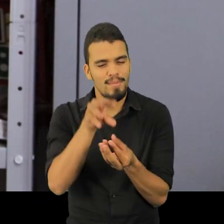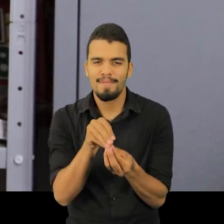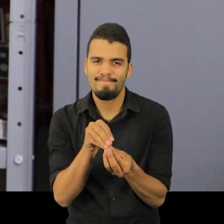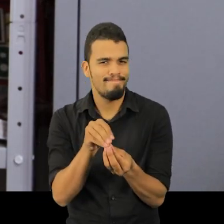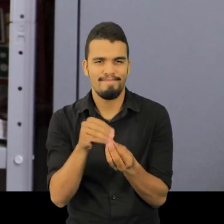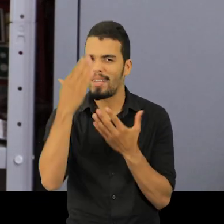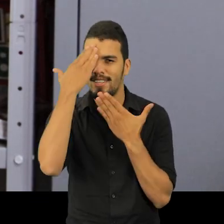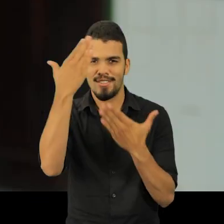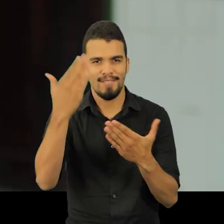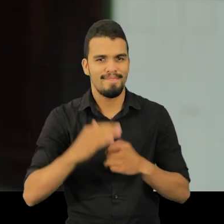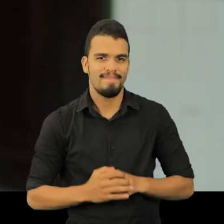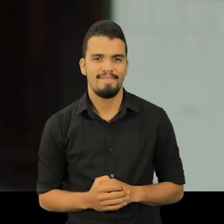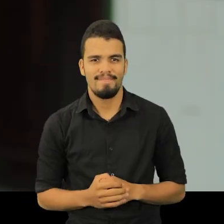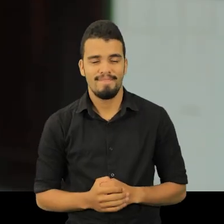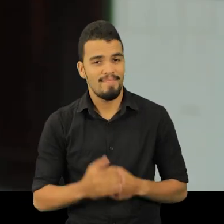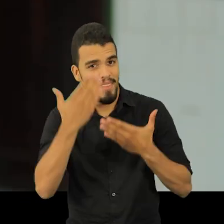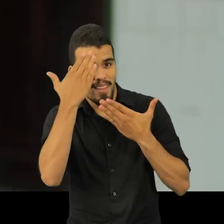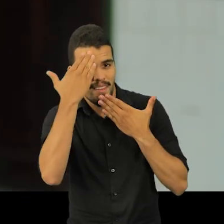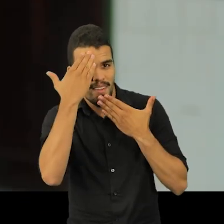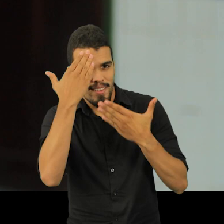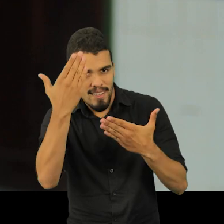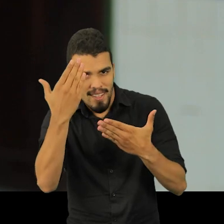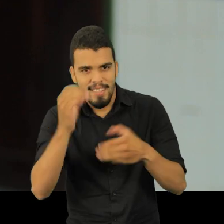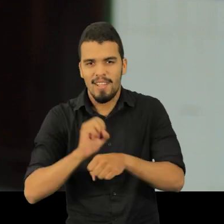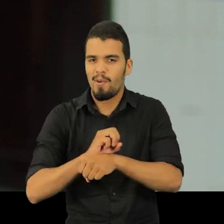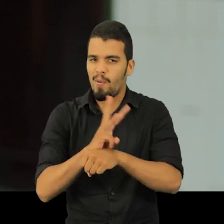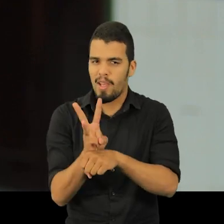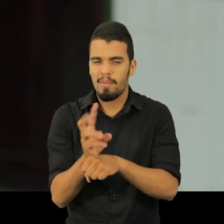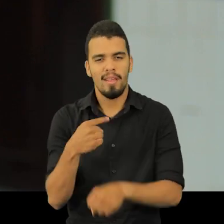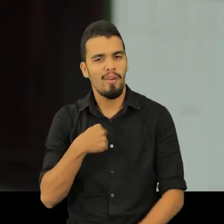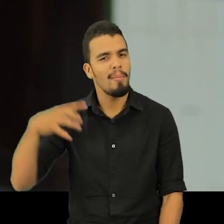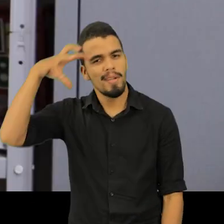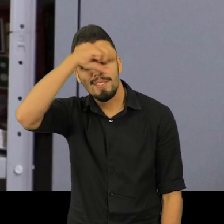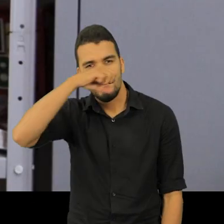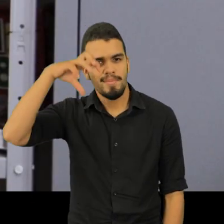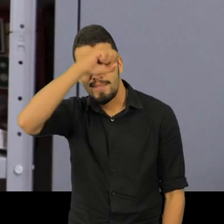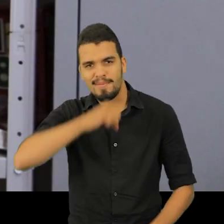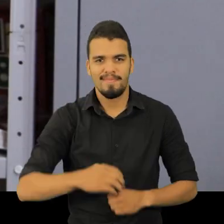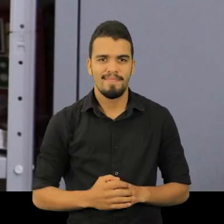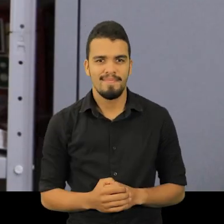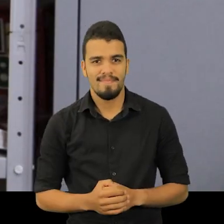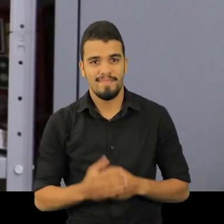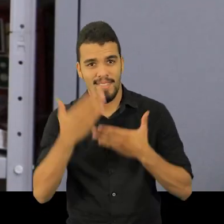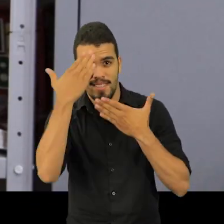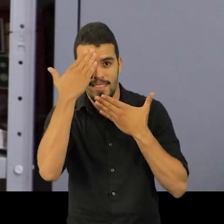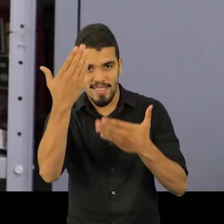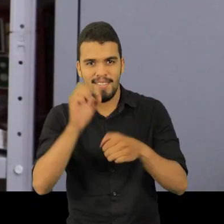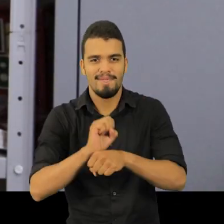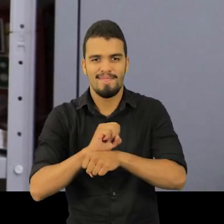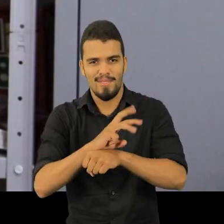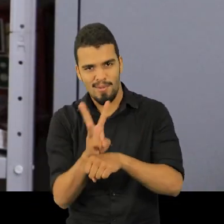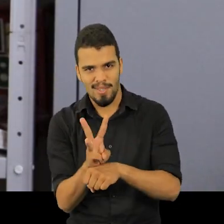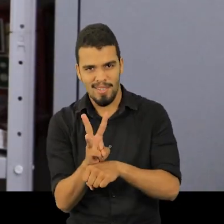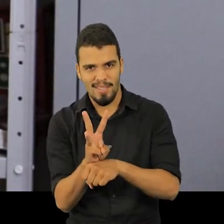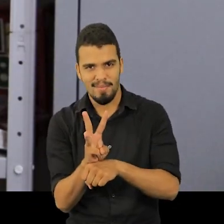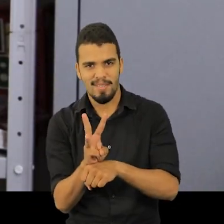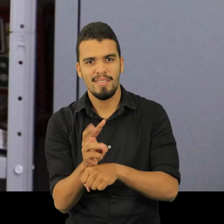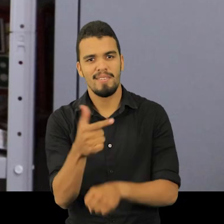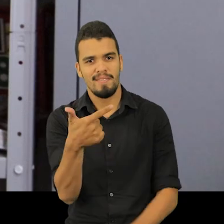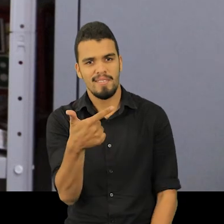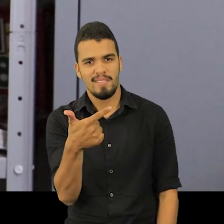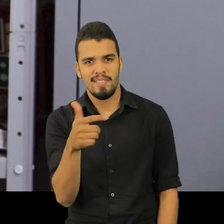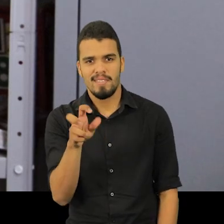minha fala com um nome gratidão. Agradeço e devo muito à Uema por tudo que eu aprendi. Agradecer à universidade pelos seus 25 anos.